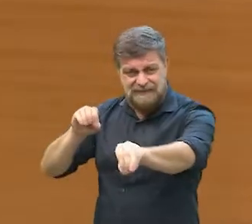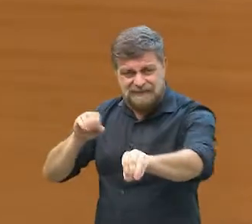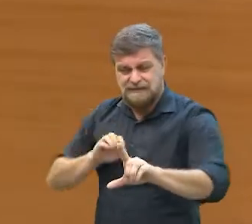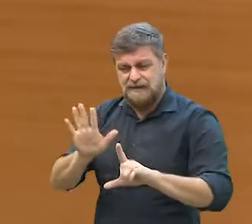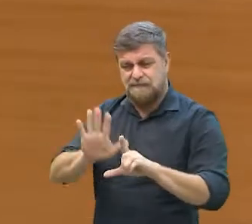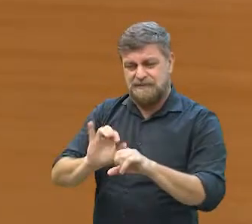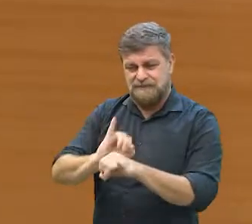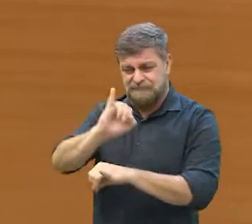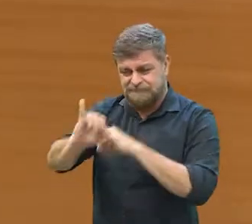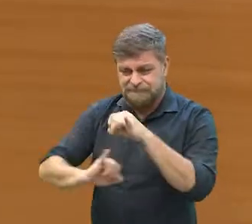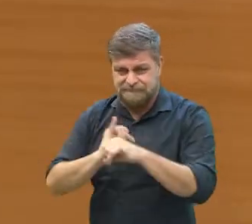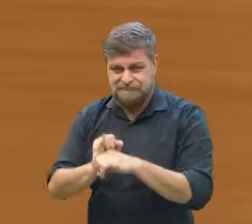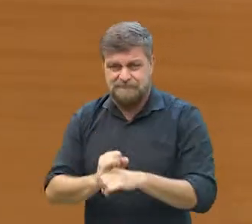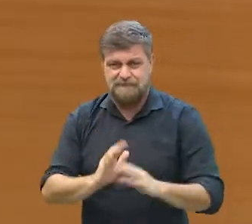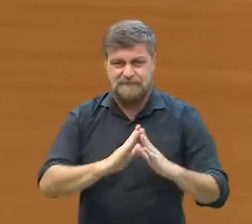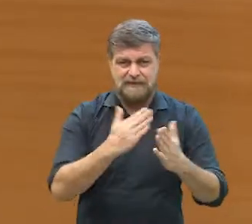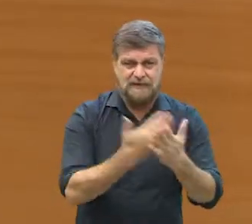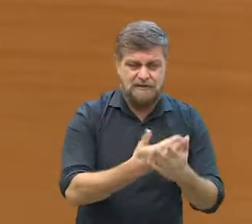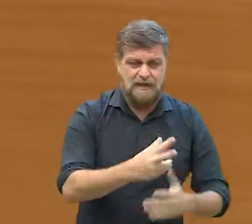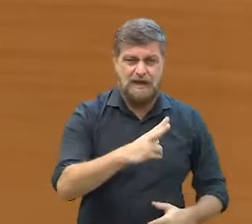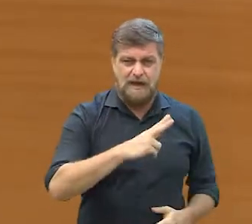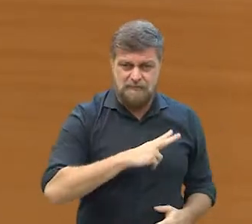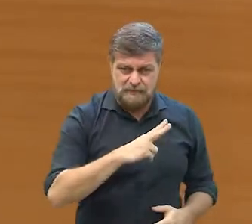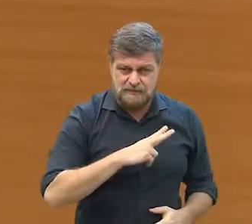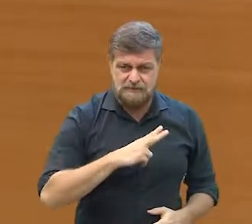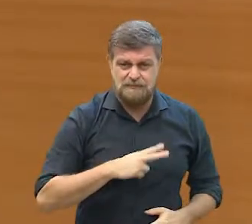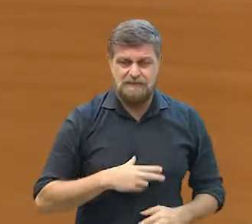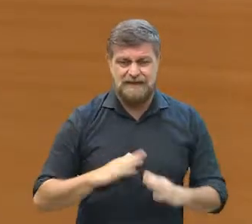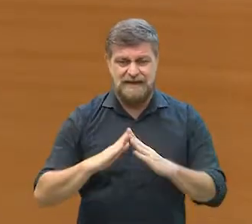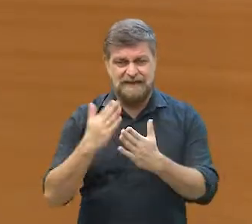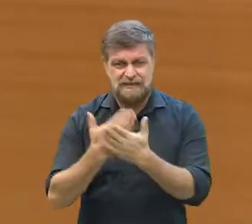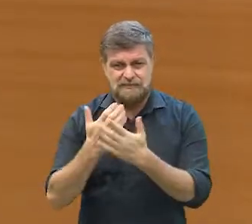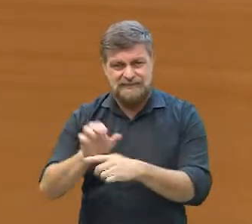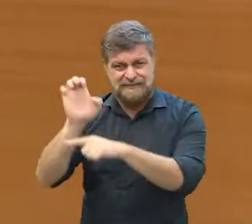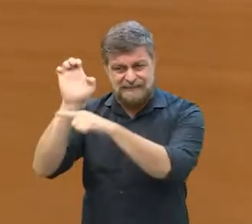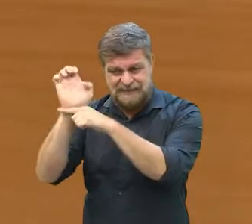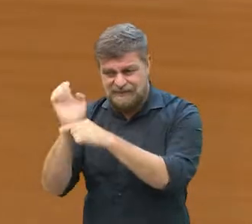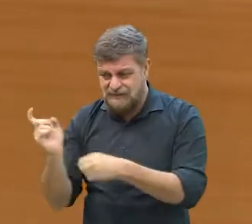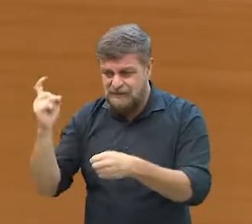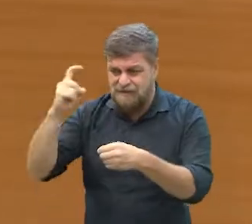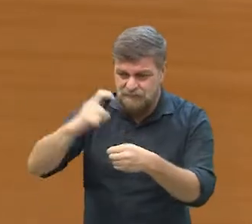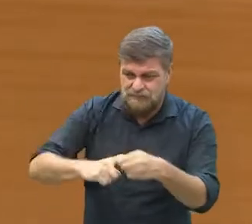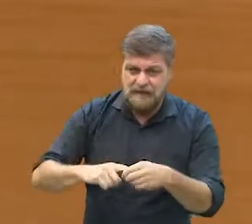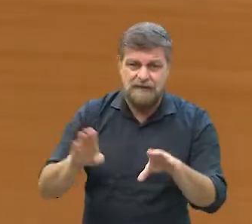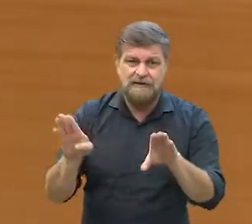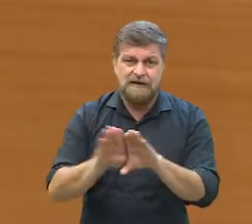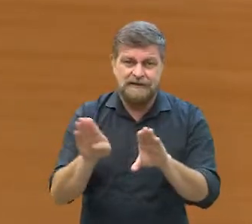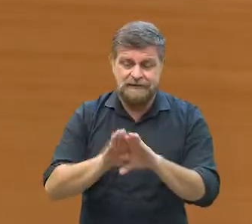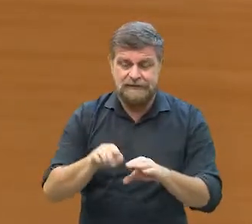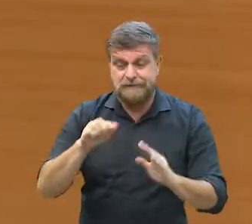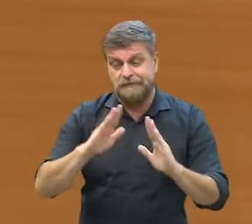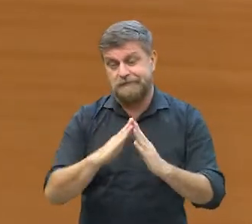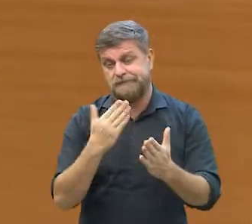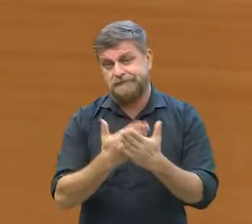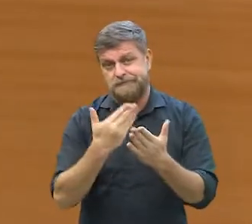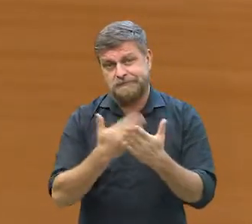Agora, a rede particular e a rede estadual já retornaram e tem a previsão de retorno da rede municipal, o eu acho